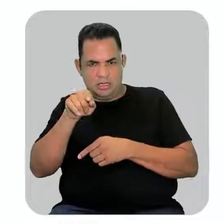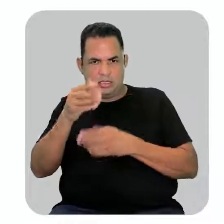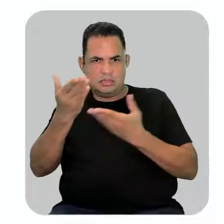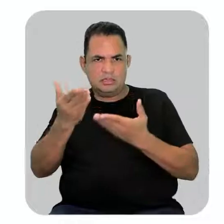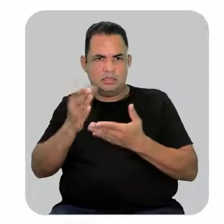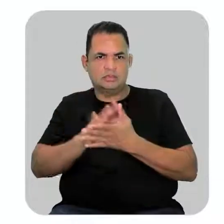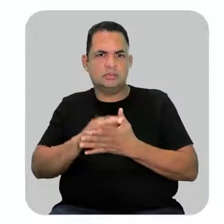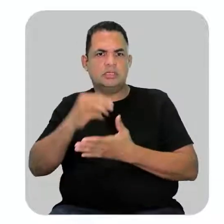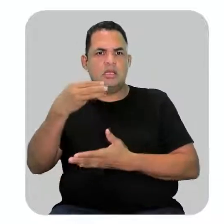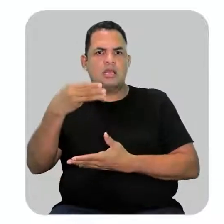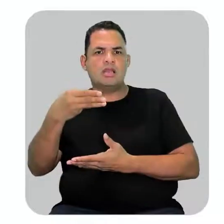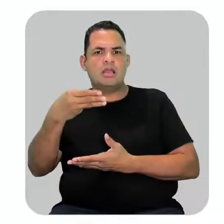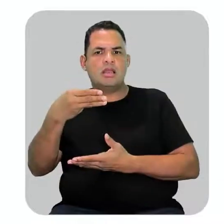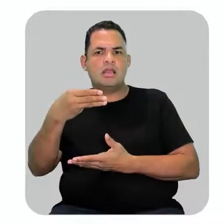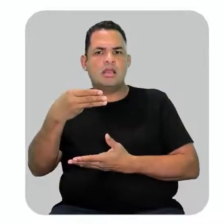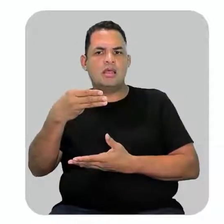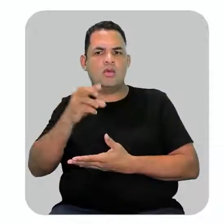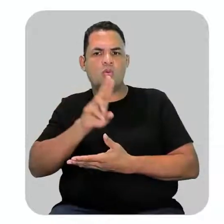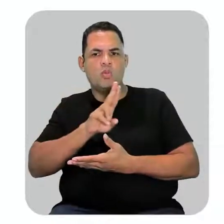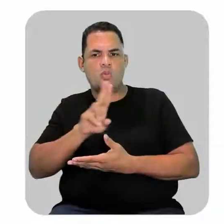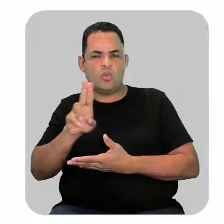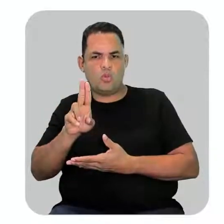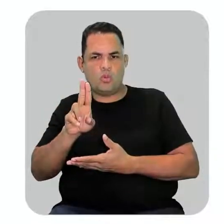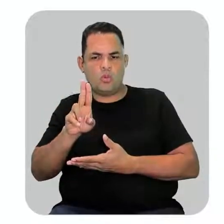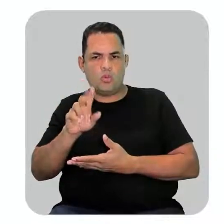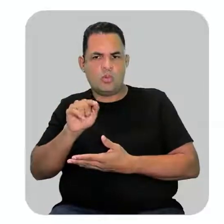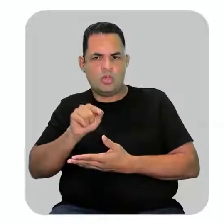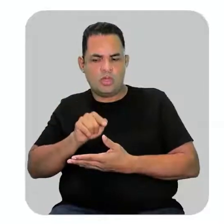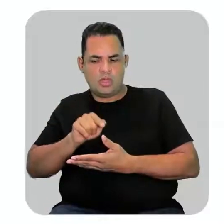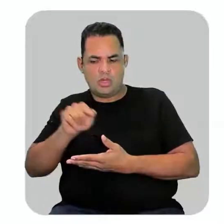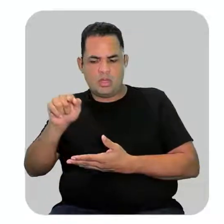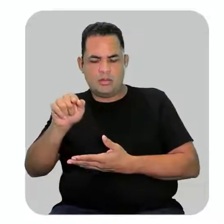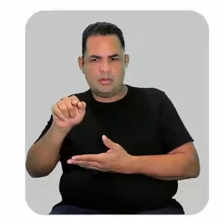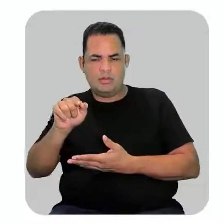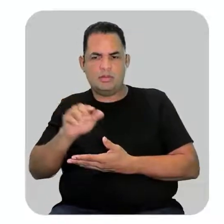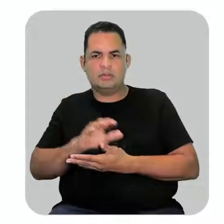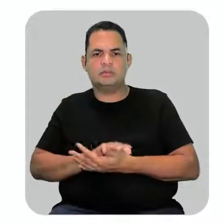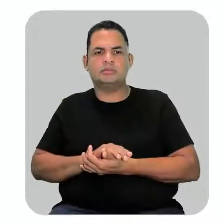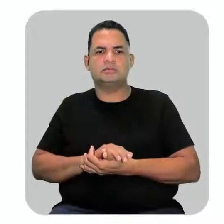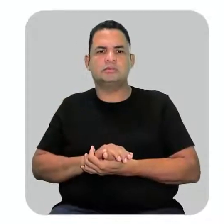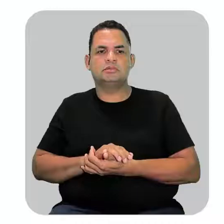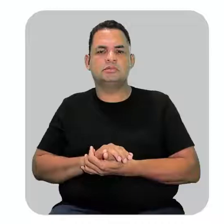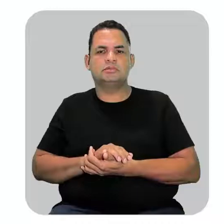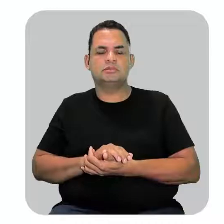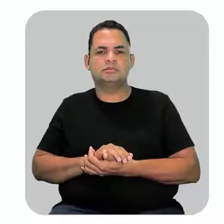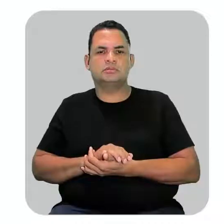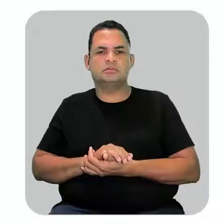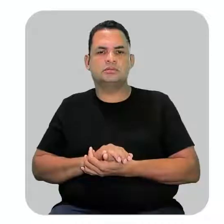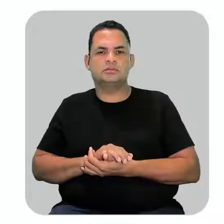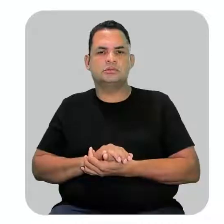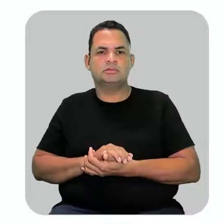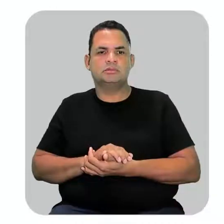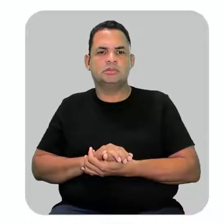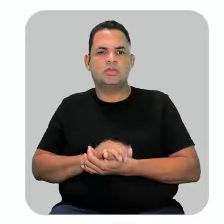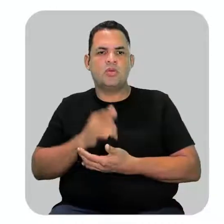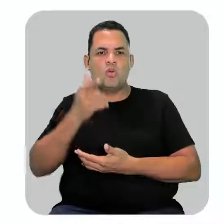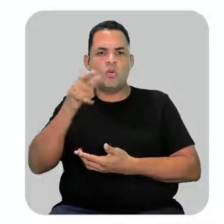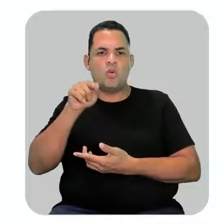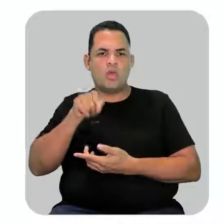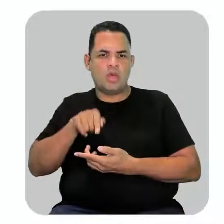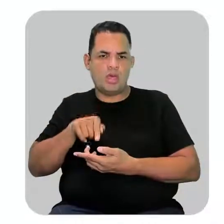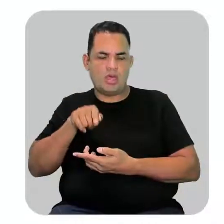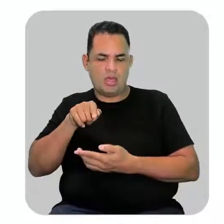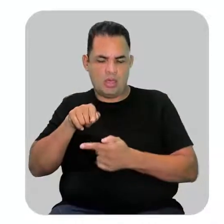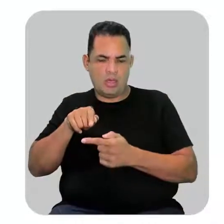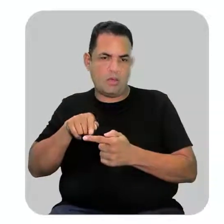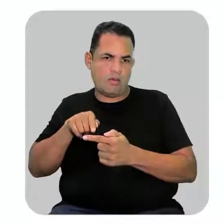eu coloco 3 e o nome da ramificação etil. Já o nosso, a nossa outra ramificação